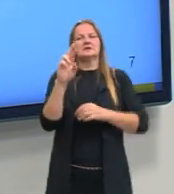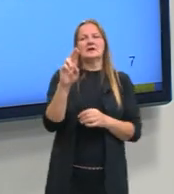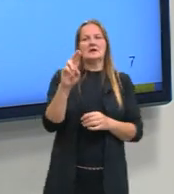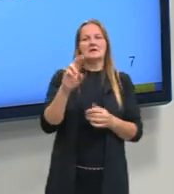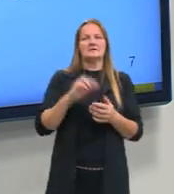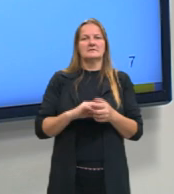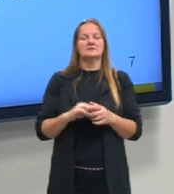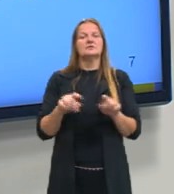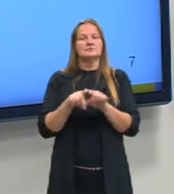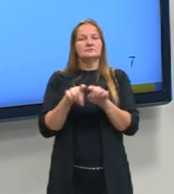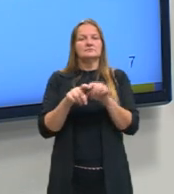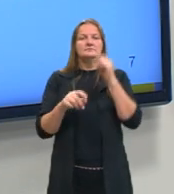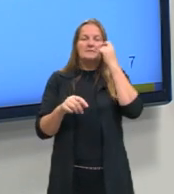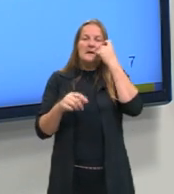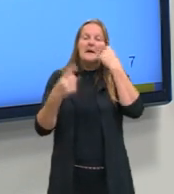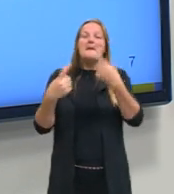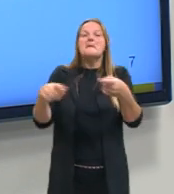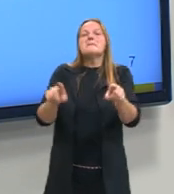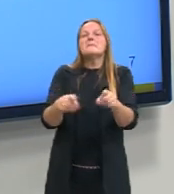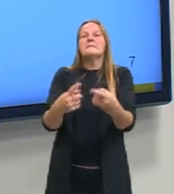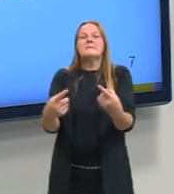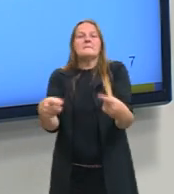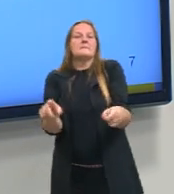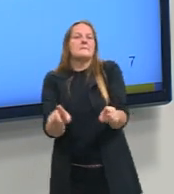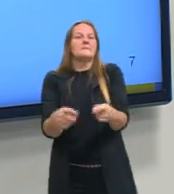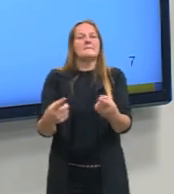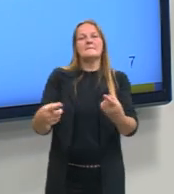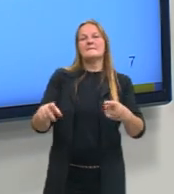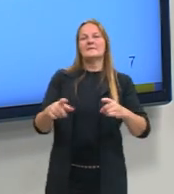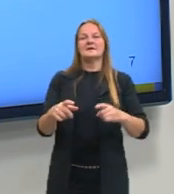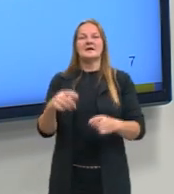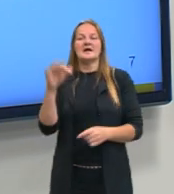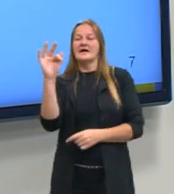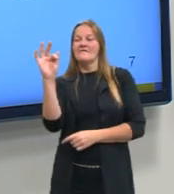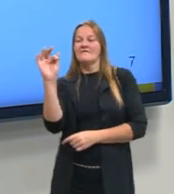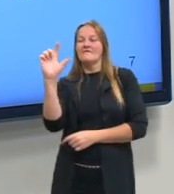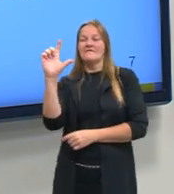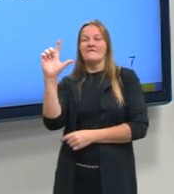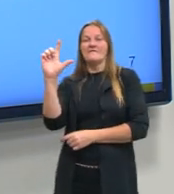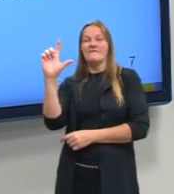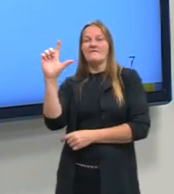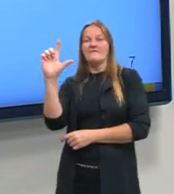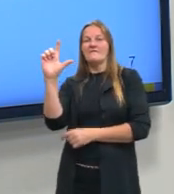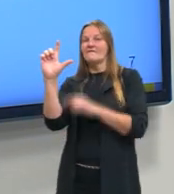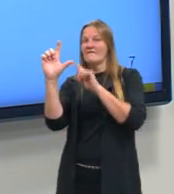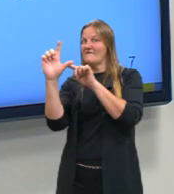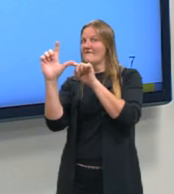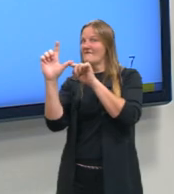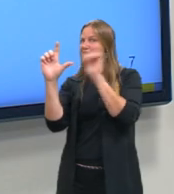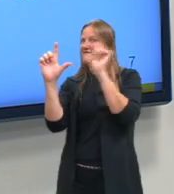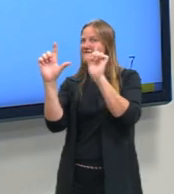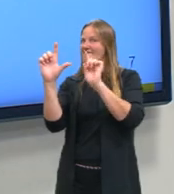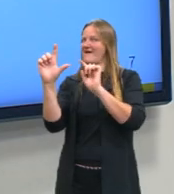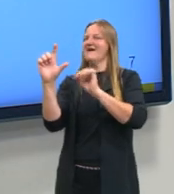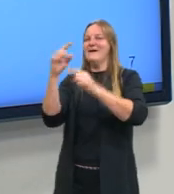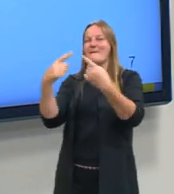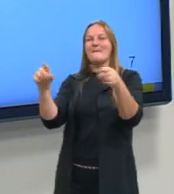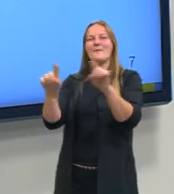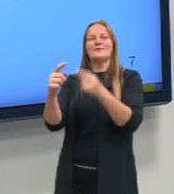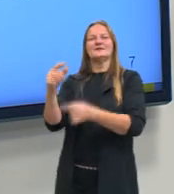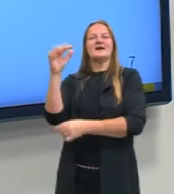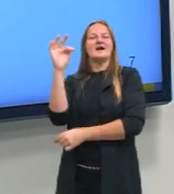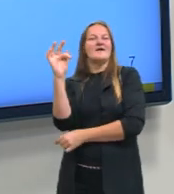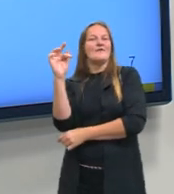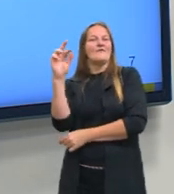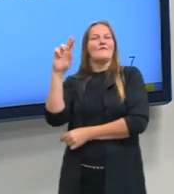Como lá na música do Adonira Barbosa, em Frechada. A gente acha que esses são, entre